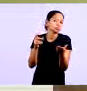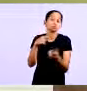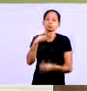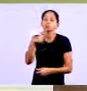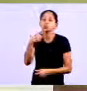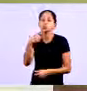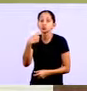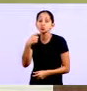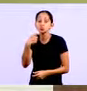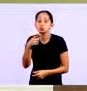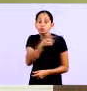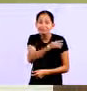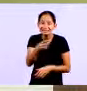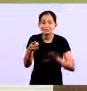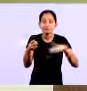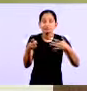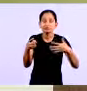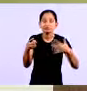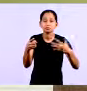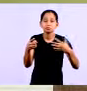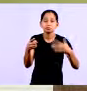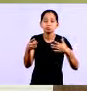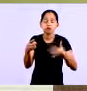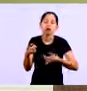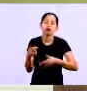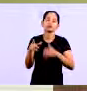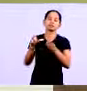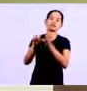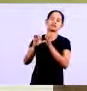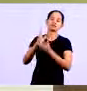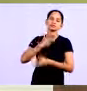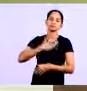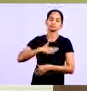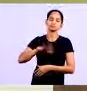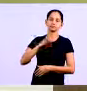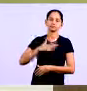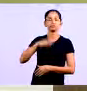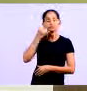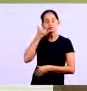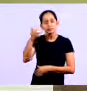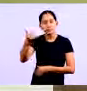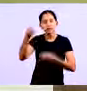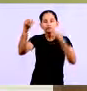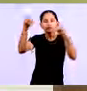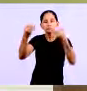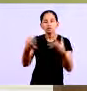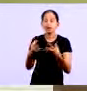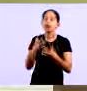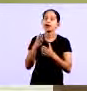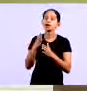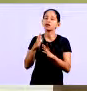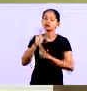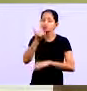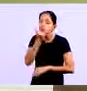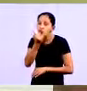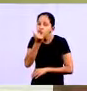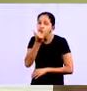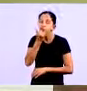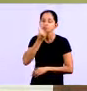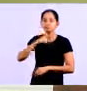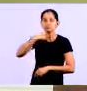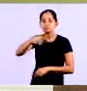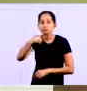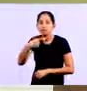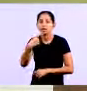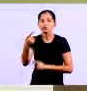or na semana que vem, se você entrar em contato antecipadamente e justificar o atraso, com certeza a empresa geralmente nego